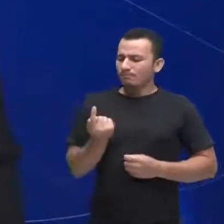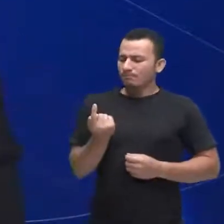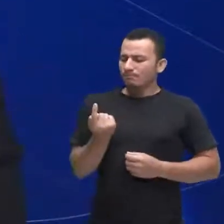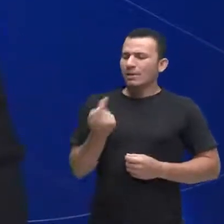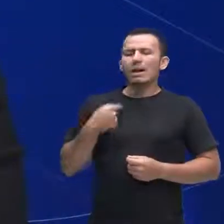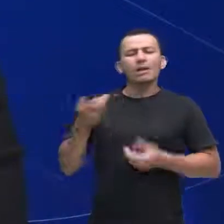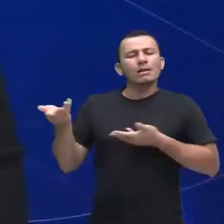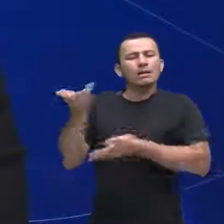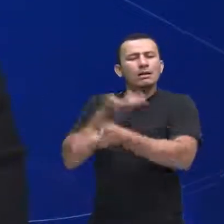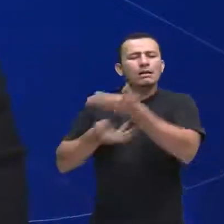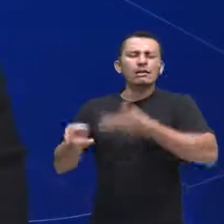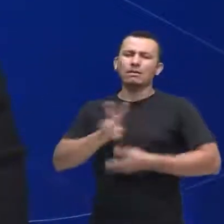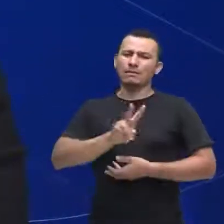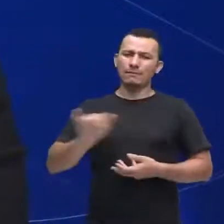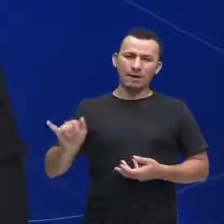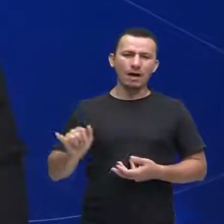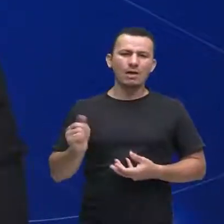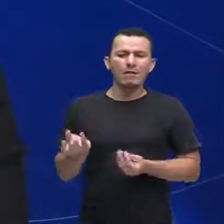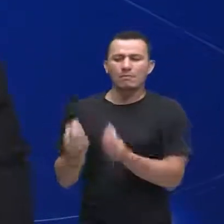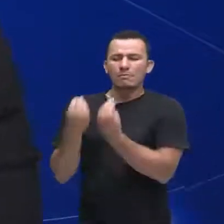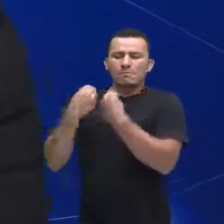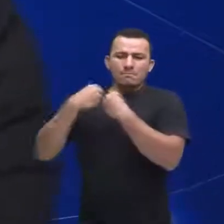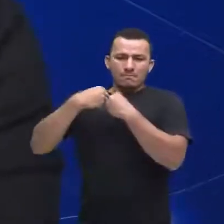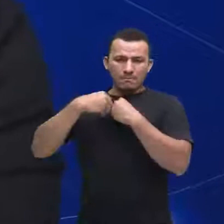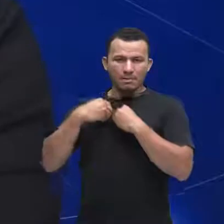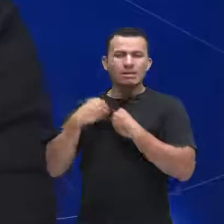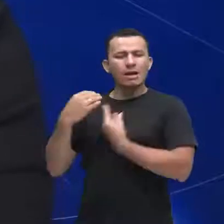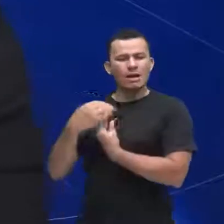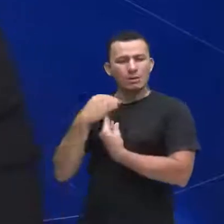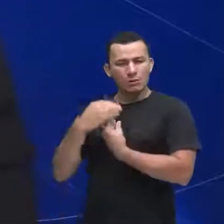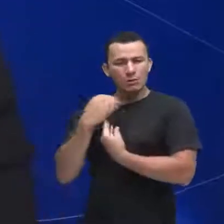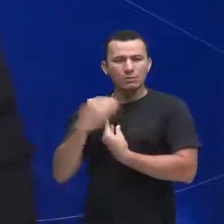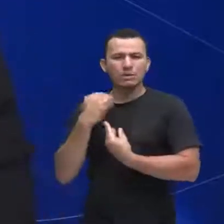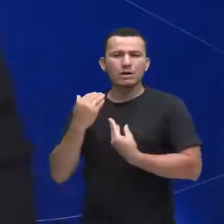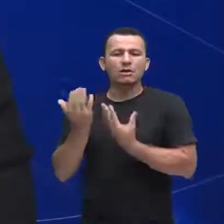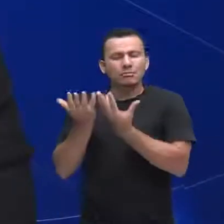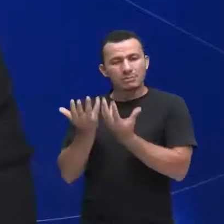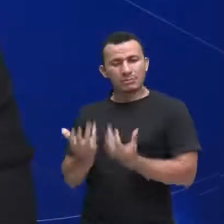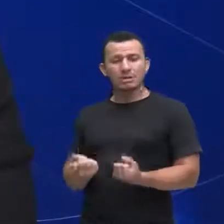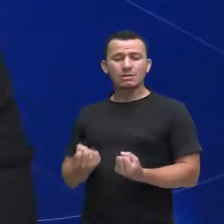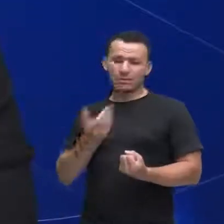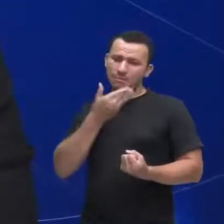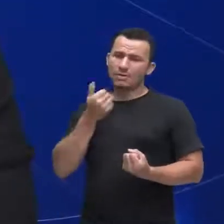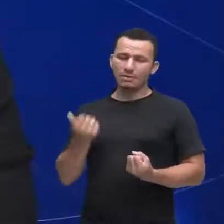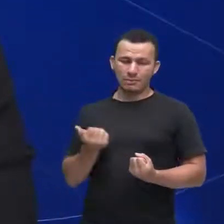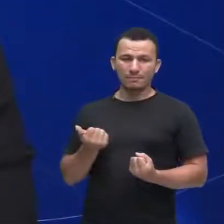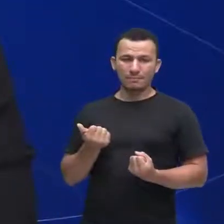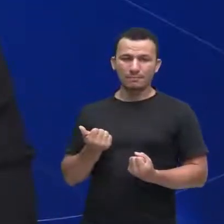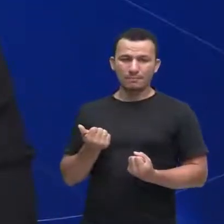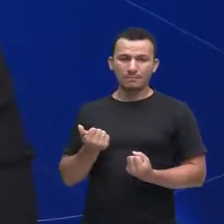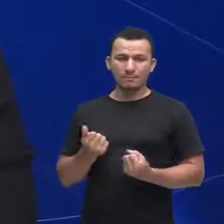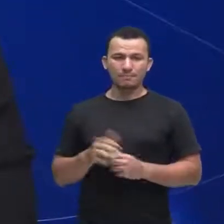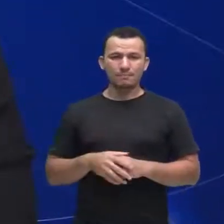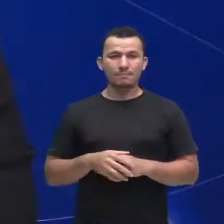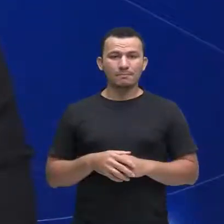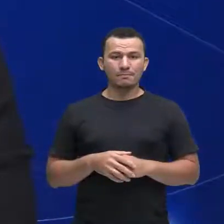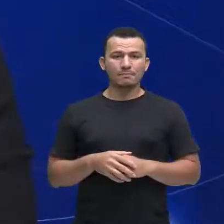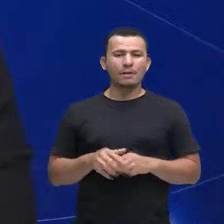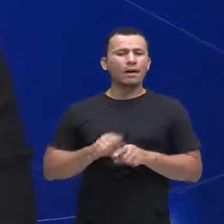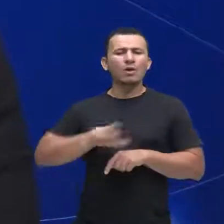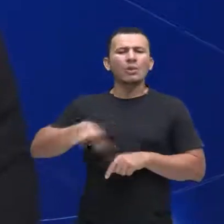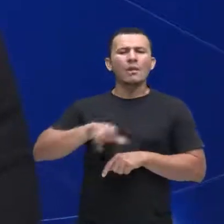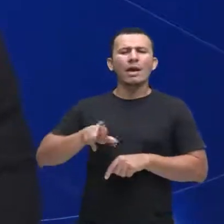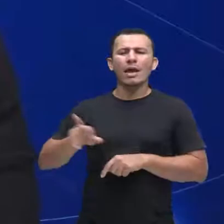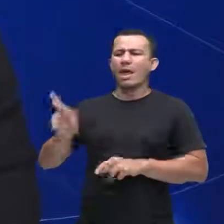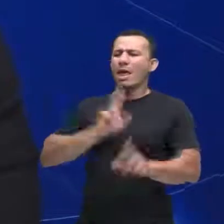corresponder elas vão me trazer ali um acolhimento que é do que a gente estava falando muito né que nem sempre é ter a resposta